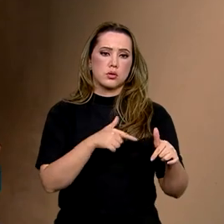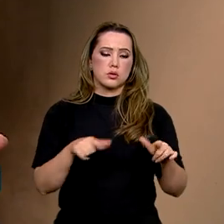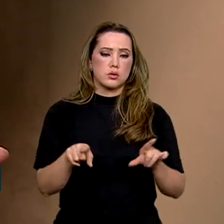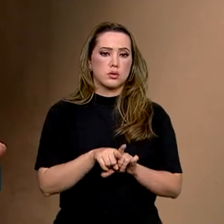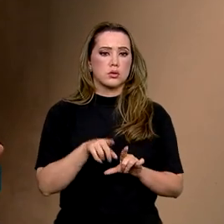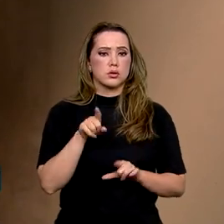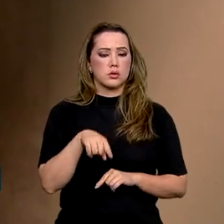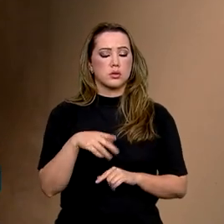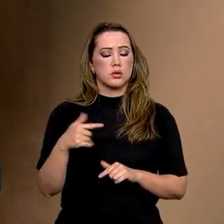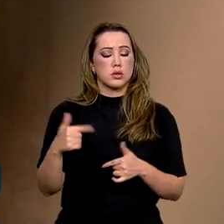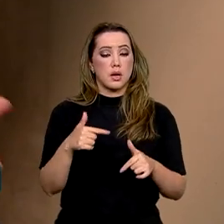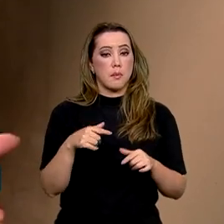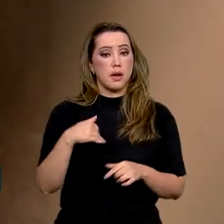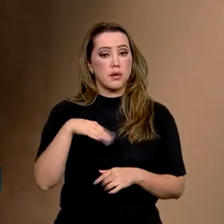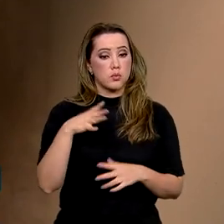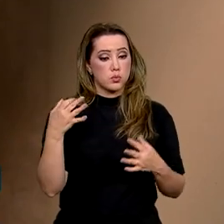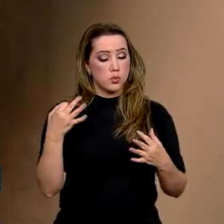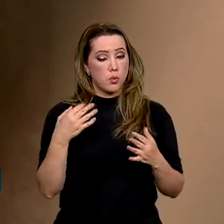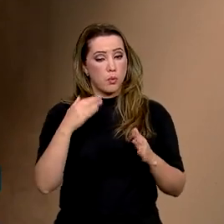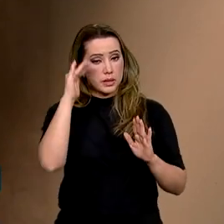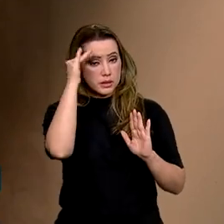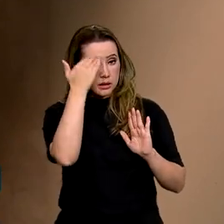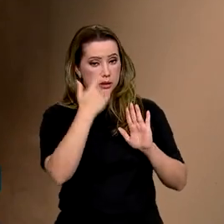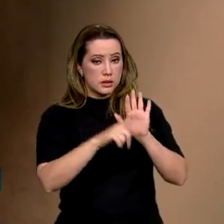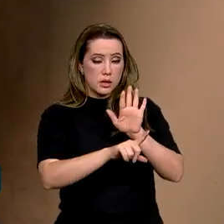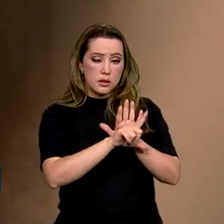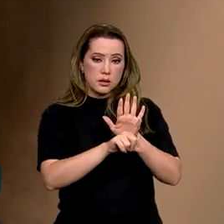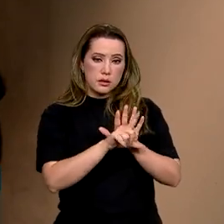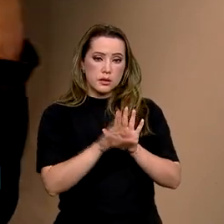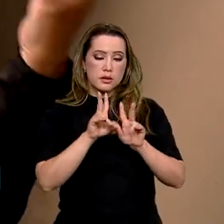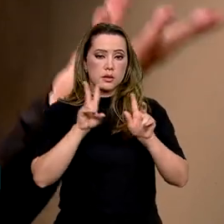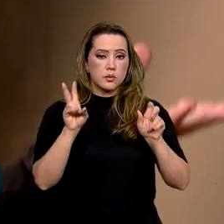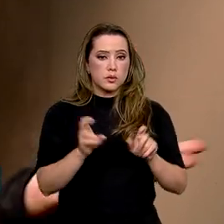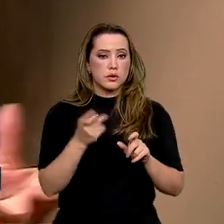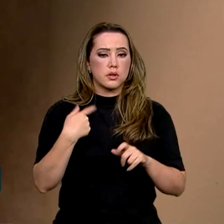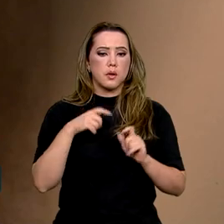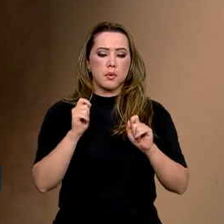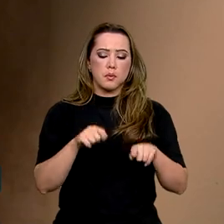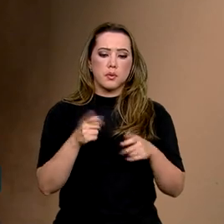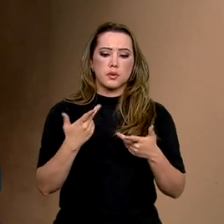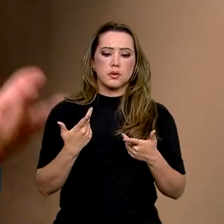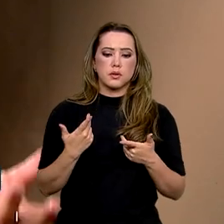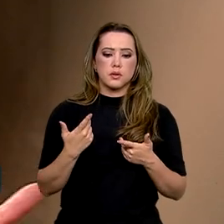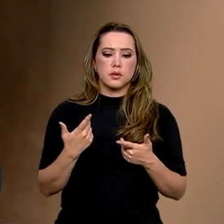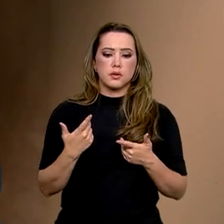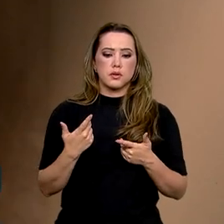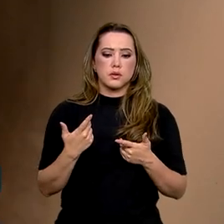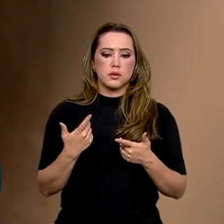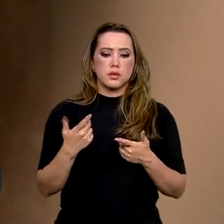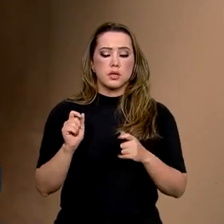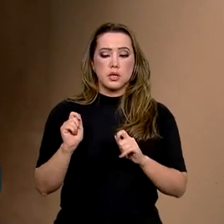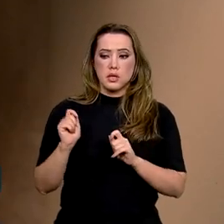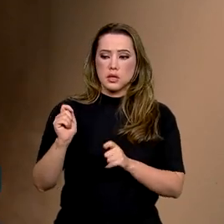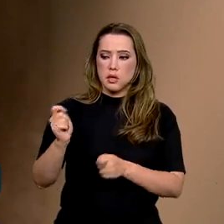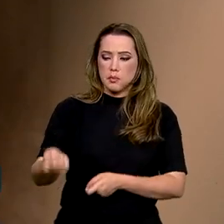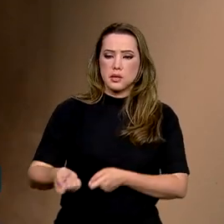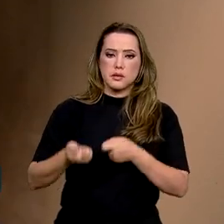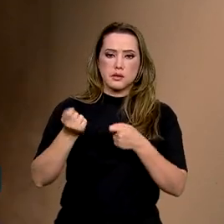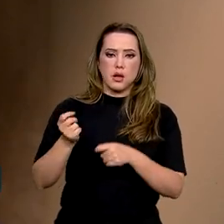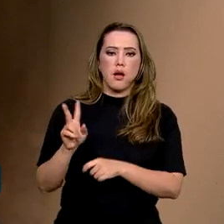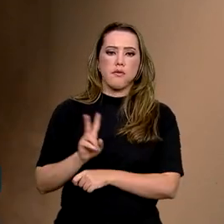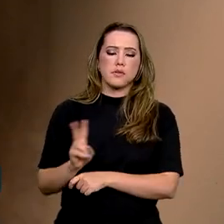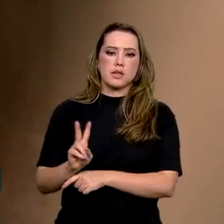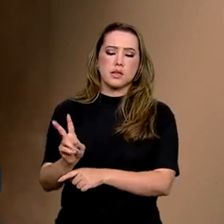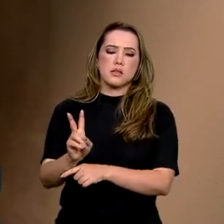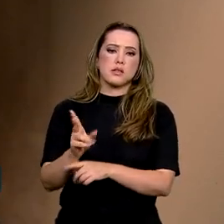a sua atividade de forma legal. E isso diz respeito a ele poder ir para o mar, sem temer a fiscalização, diz respeito a ele